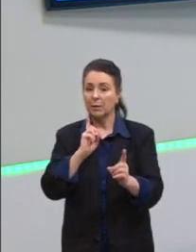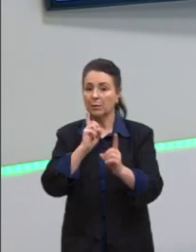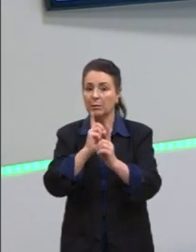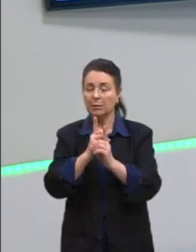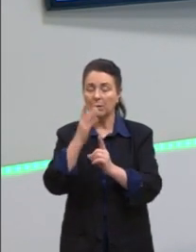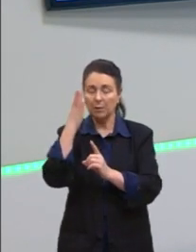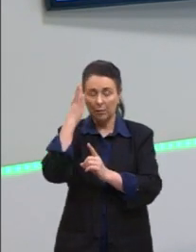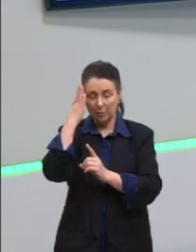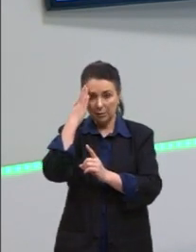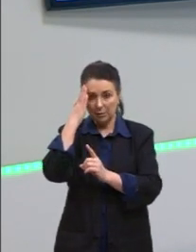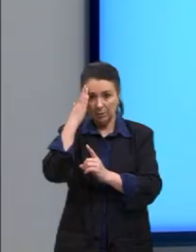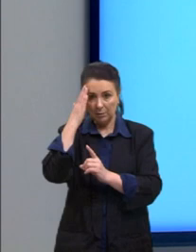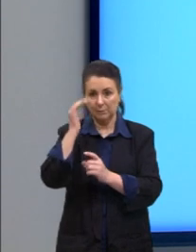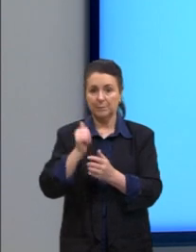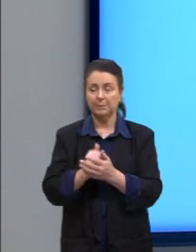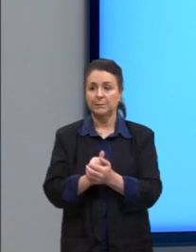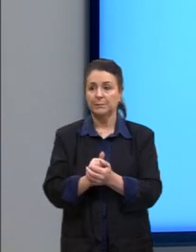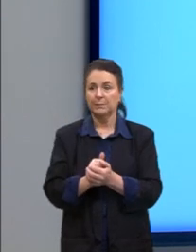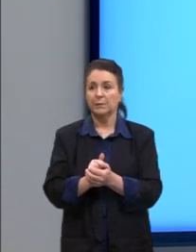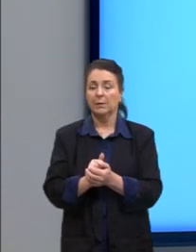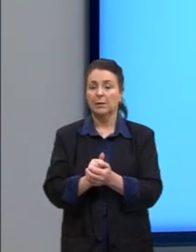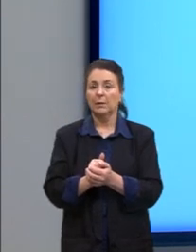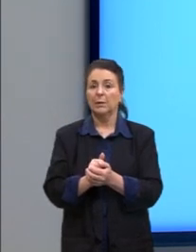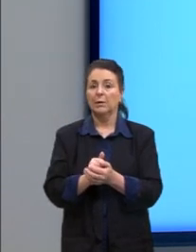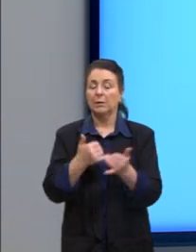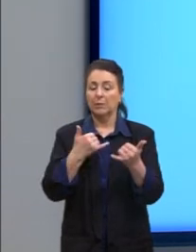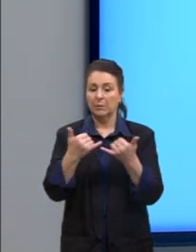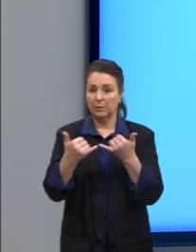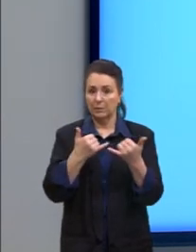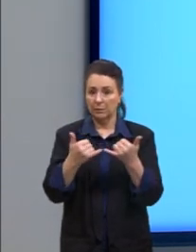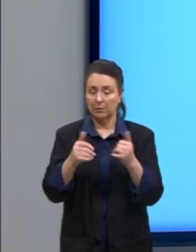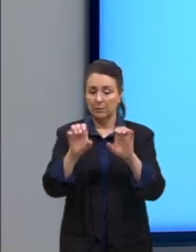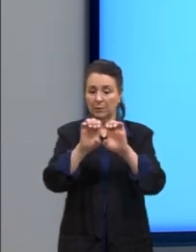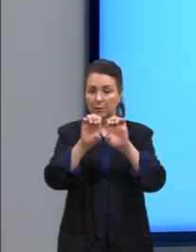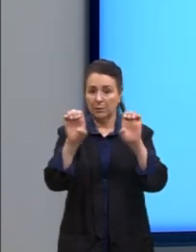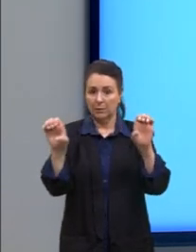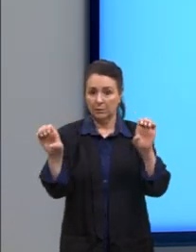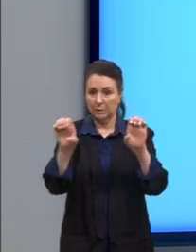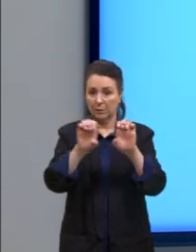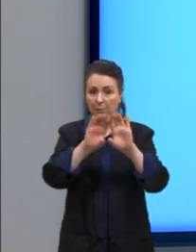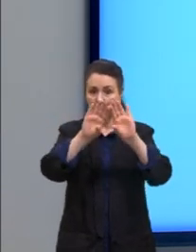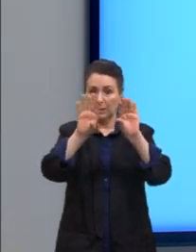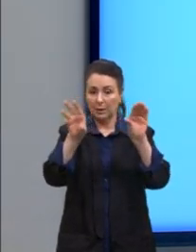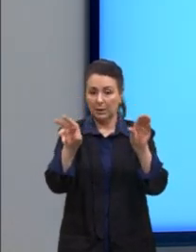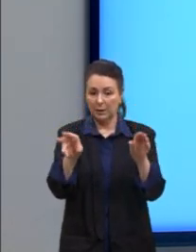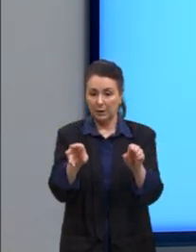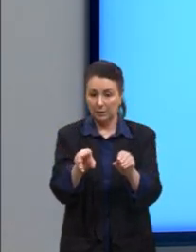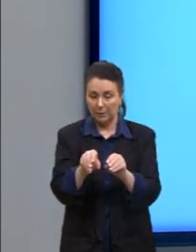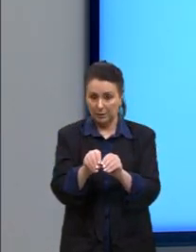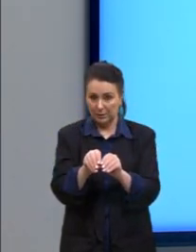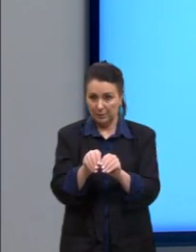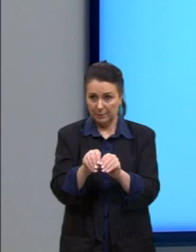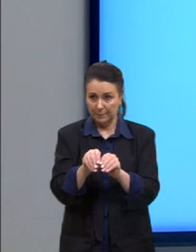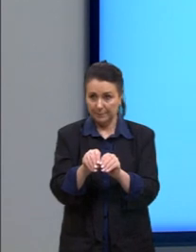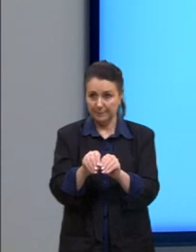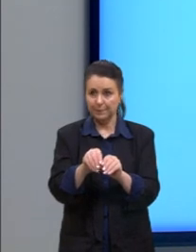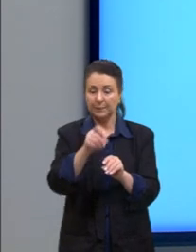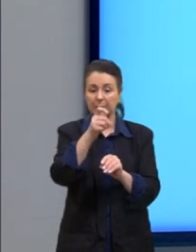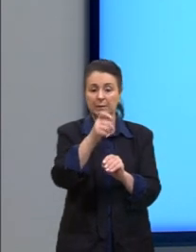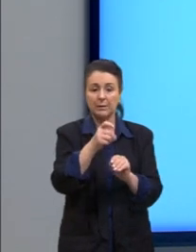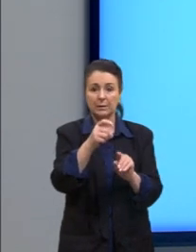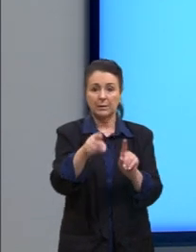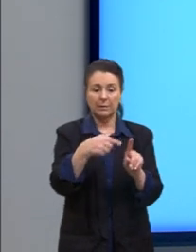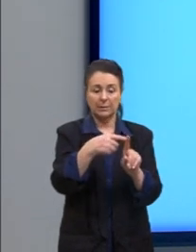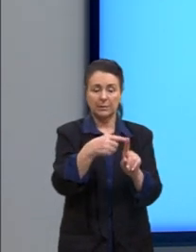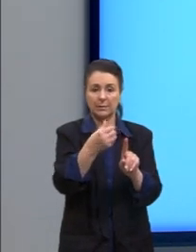tudo certinho. Então, aqui eu trouxe, né, a equação reduzida. Então, nós vamos ter x mais 6